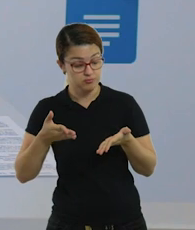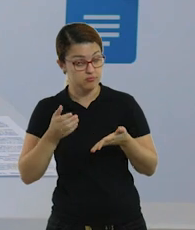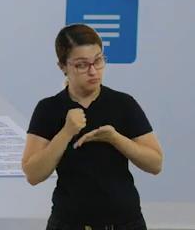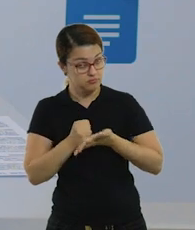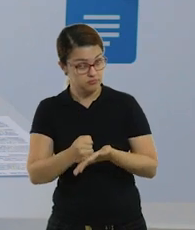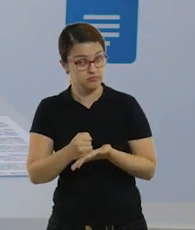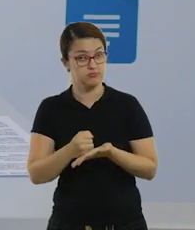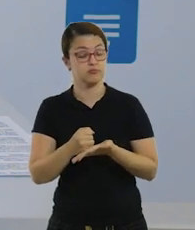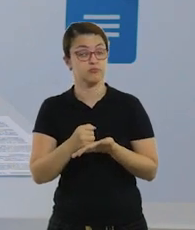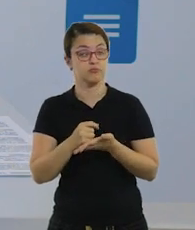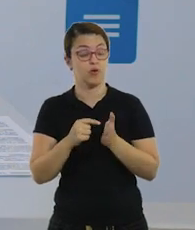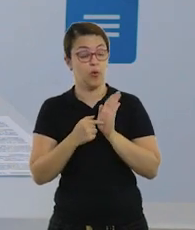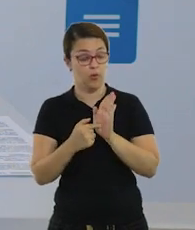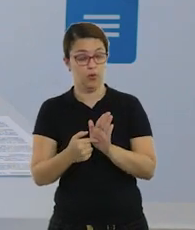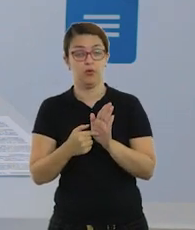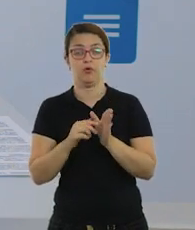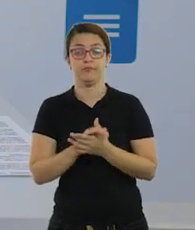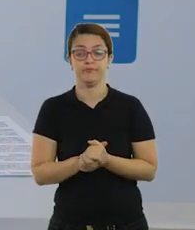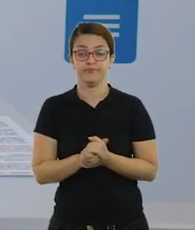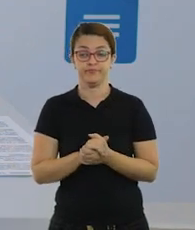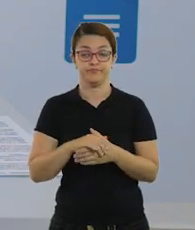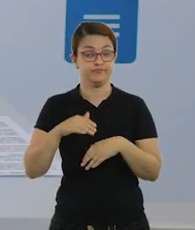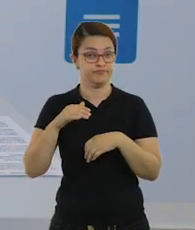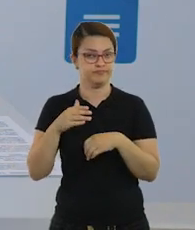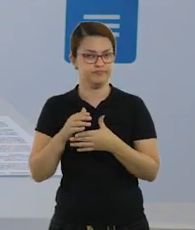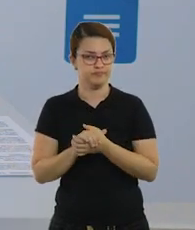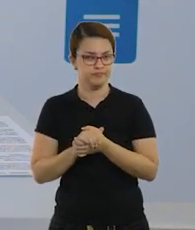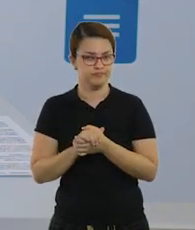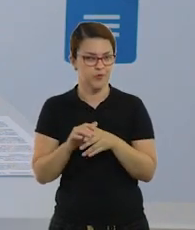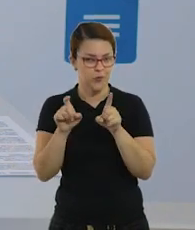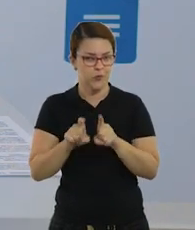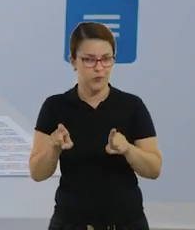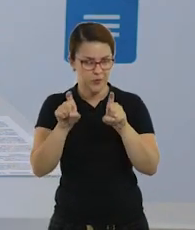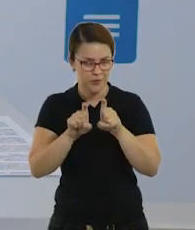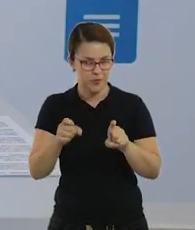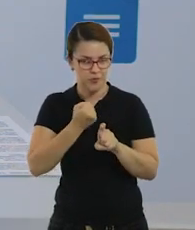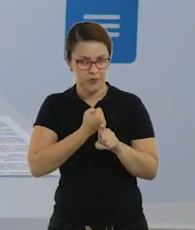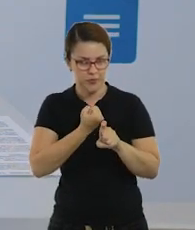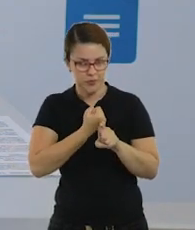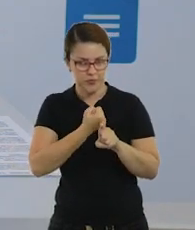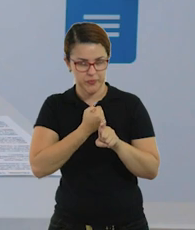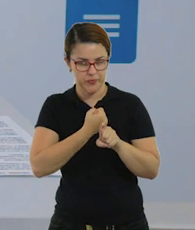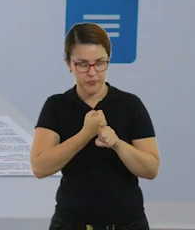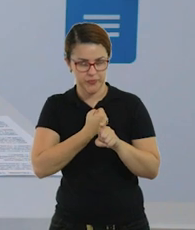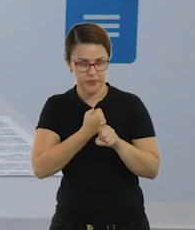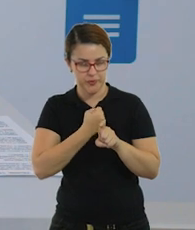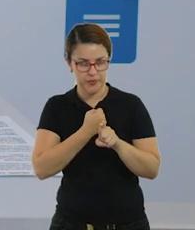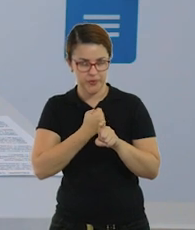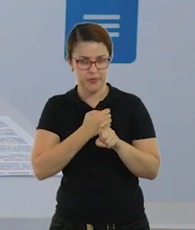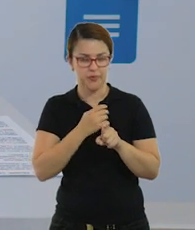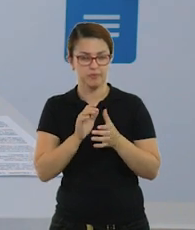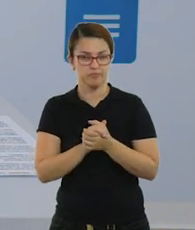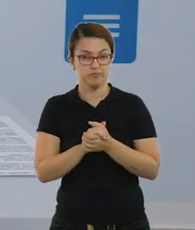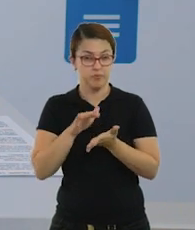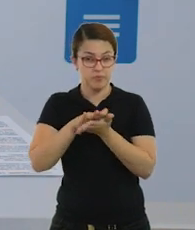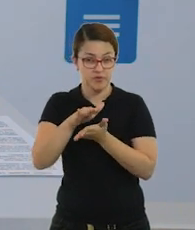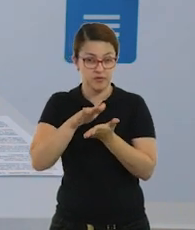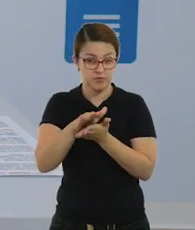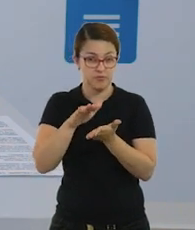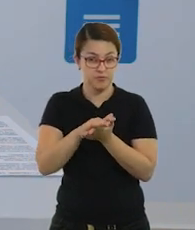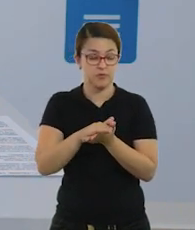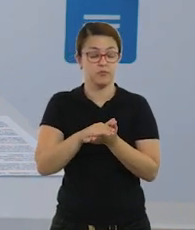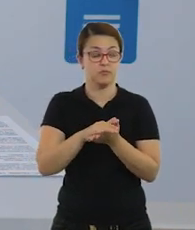eu trouxe para vocês assim. Eu fiz no computador os números e colei num pedaço de